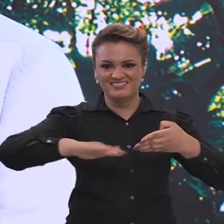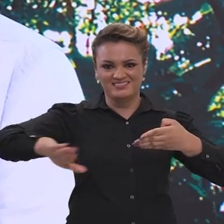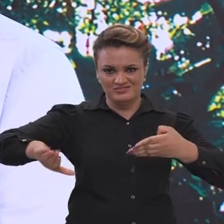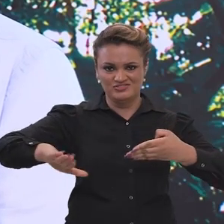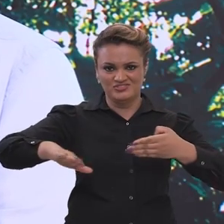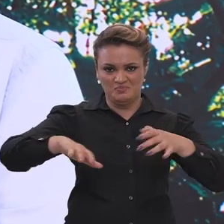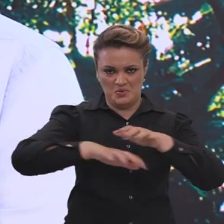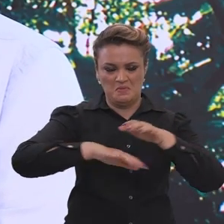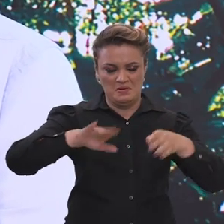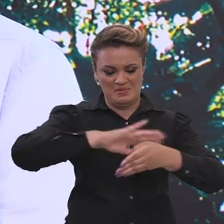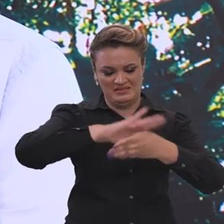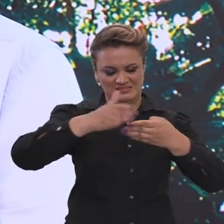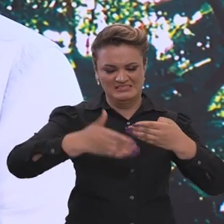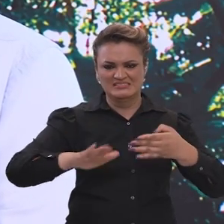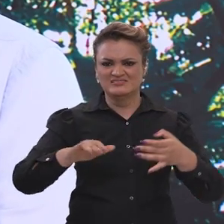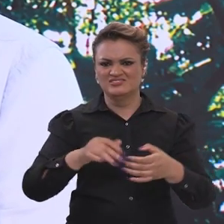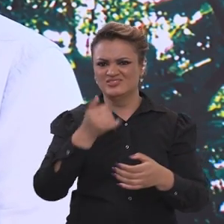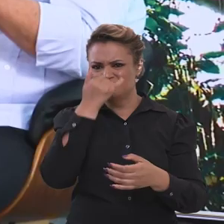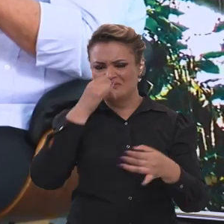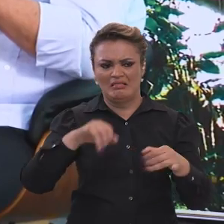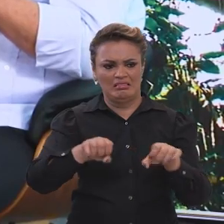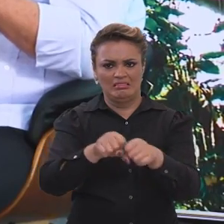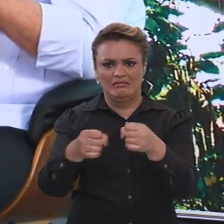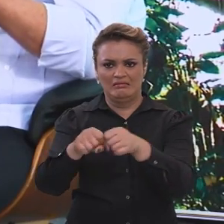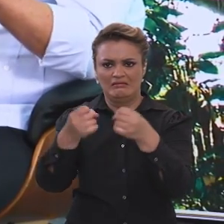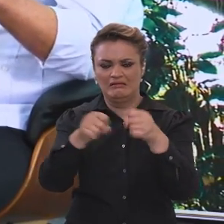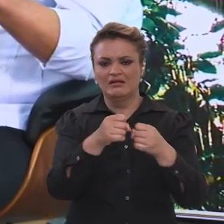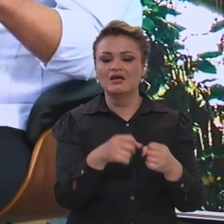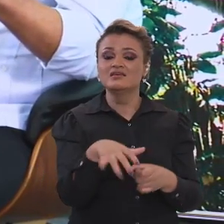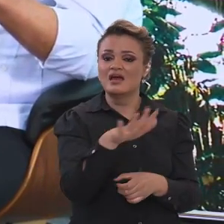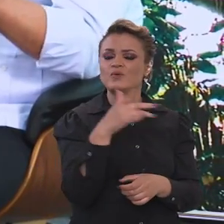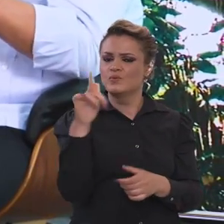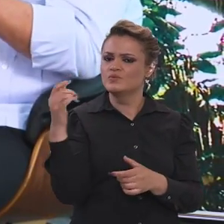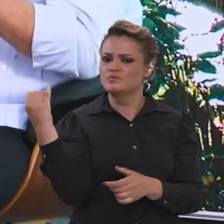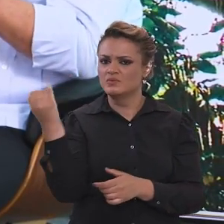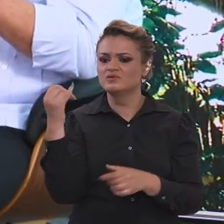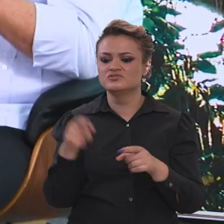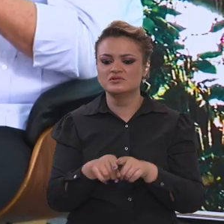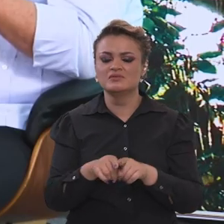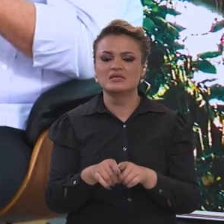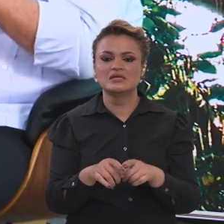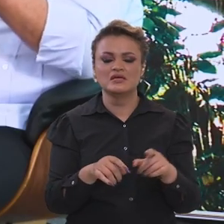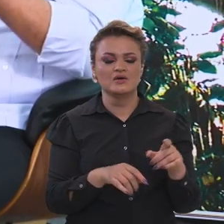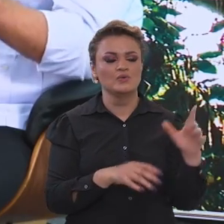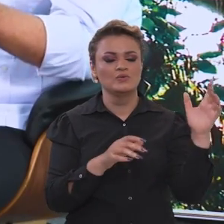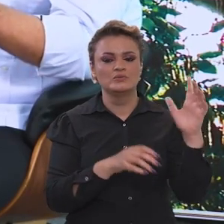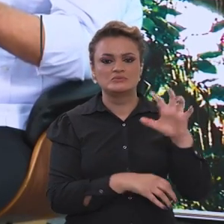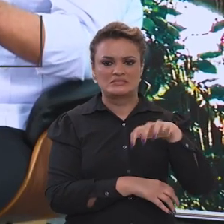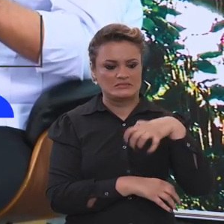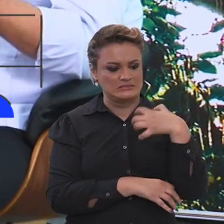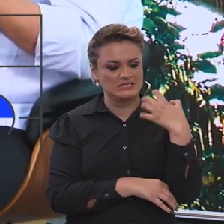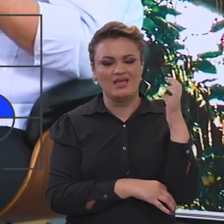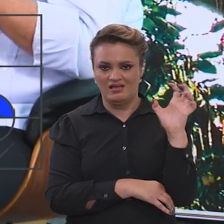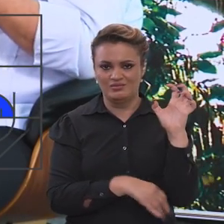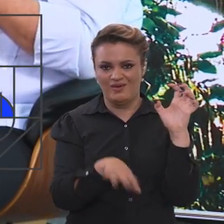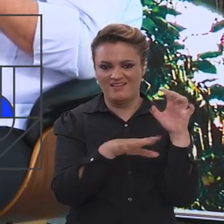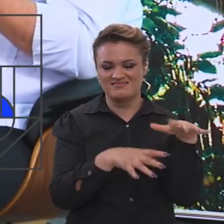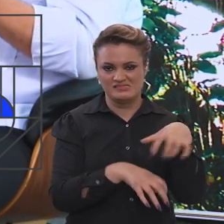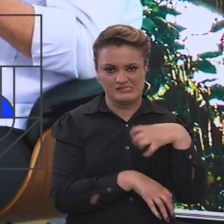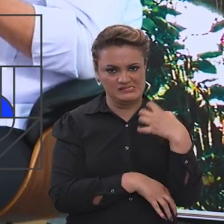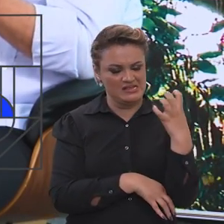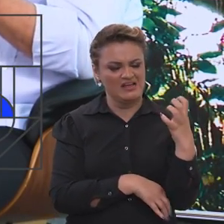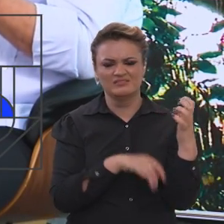Atlântica foi ao longo da nossa história muito depedada, mas tem áreas ainda muito significativas. O Cerrado é uma coisa